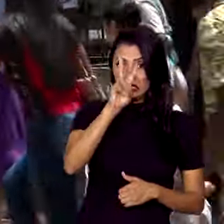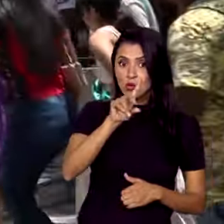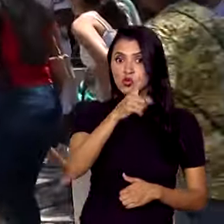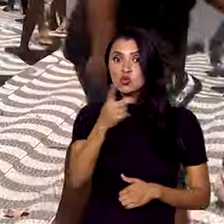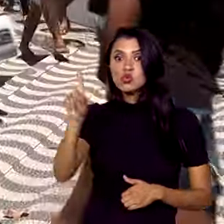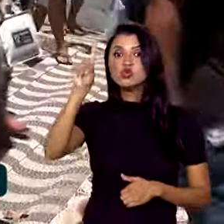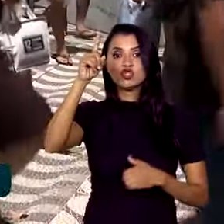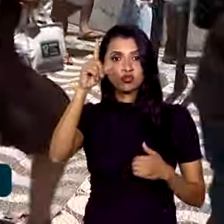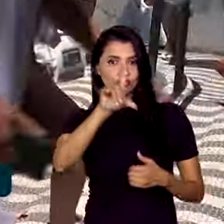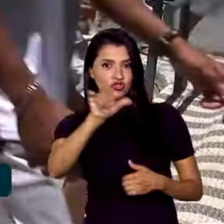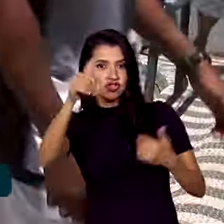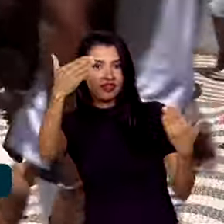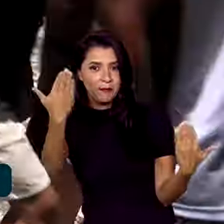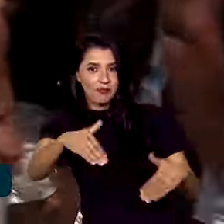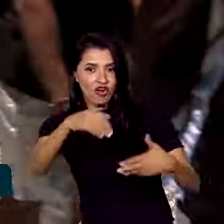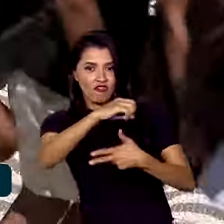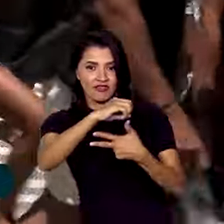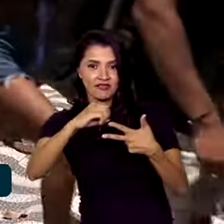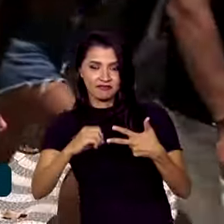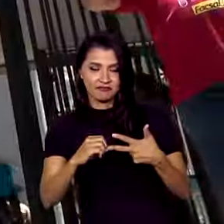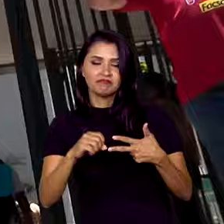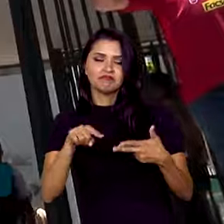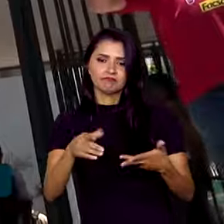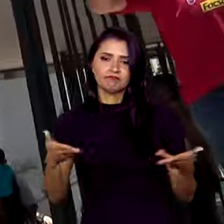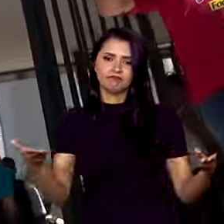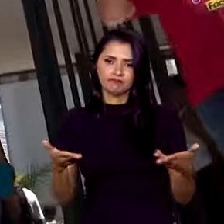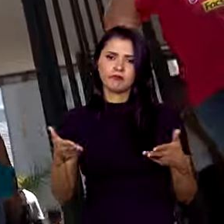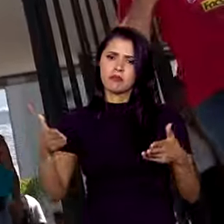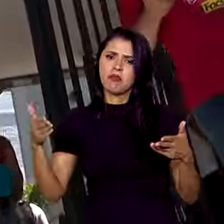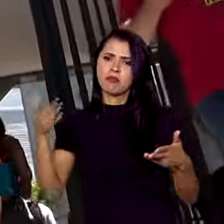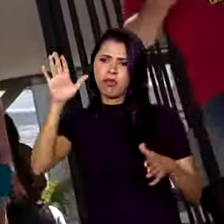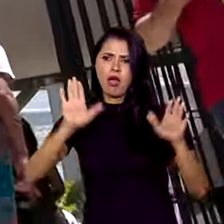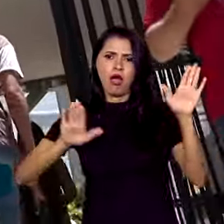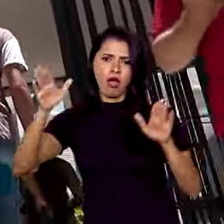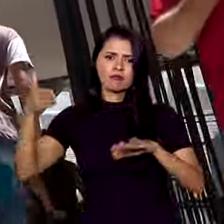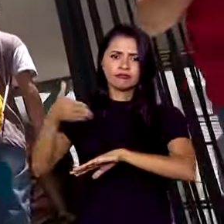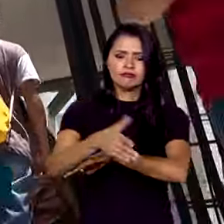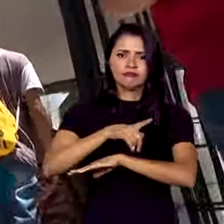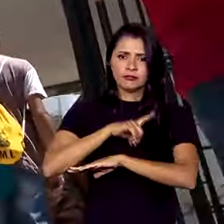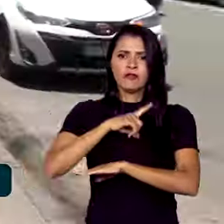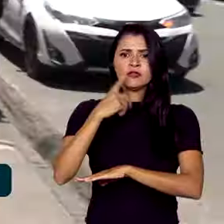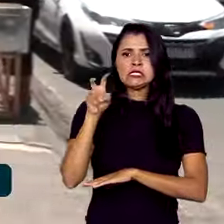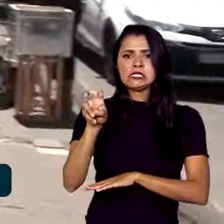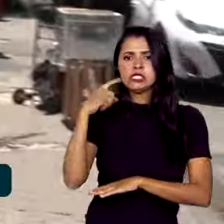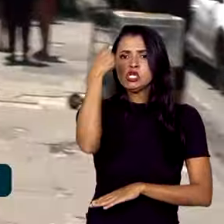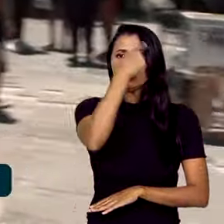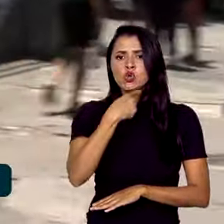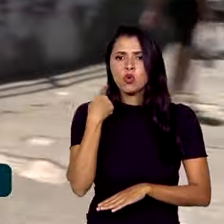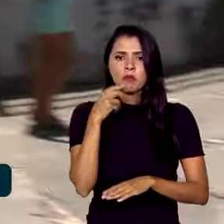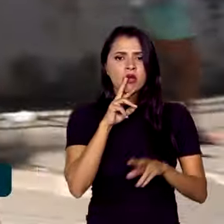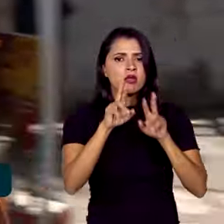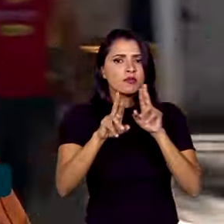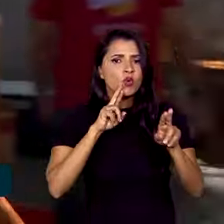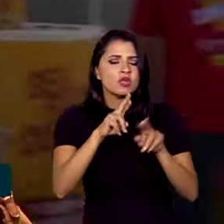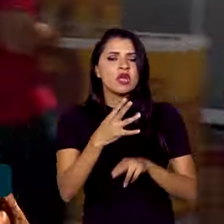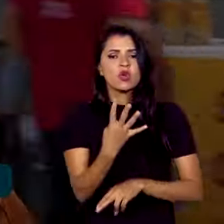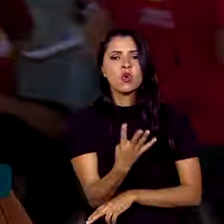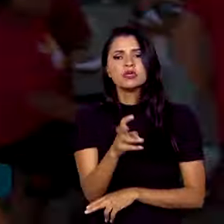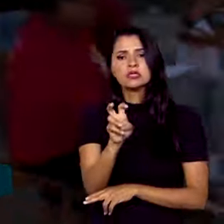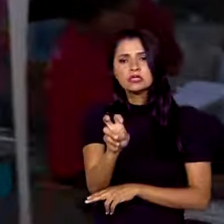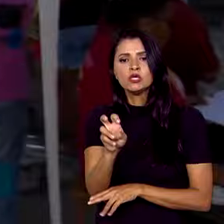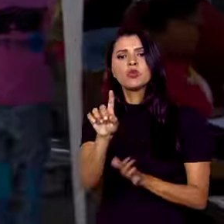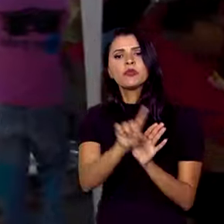último dia do Exame Nacional do Ensino Médio, os participantes tiveram cinco horas para responder 45